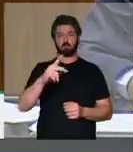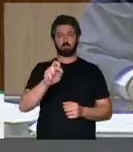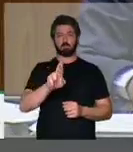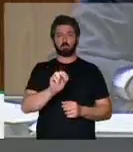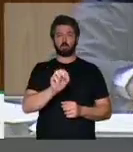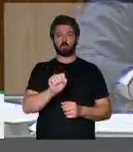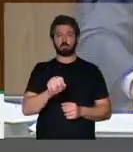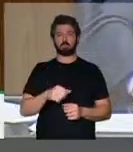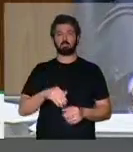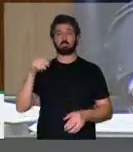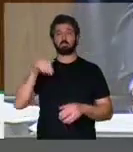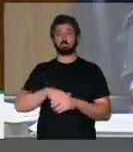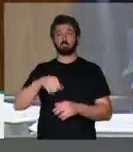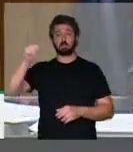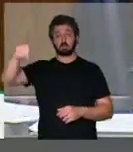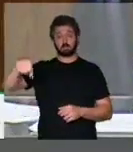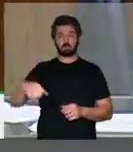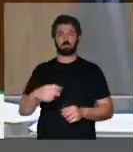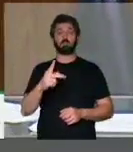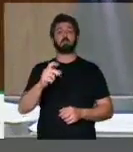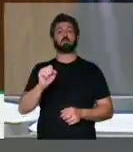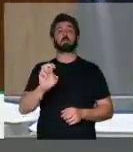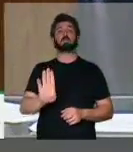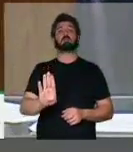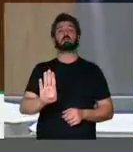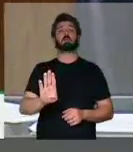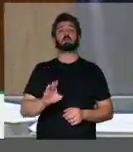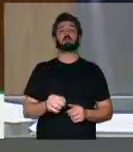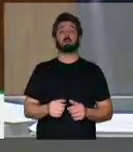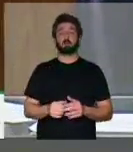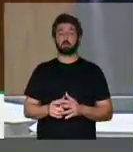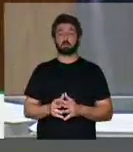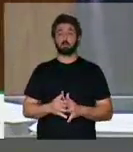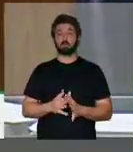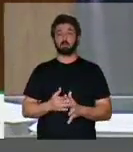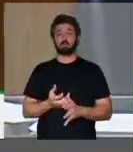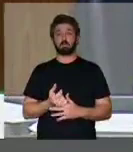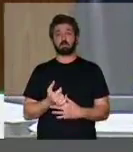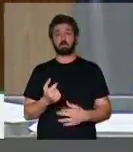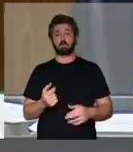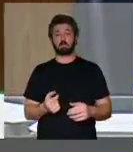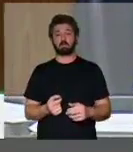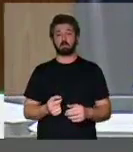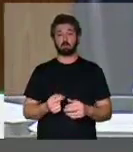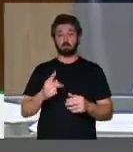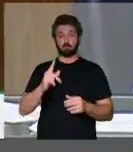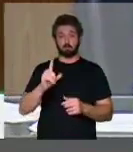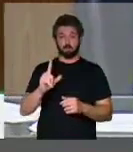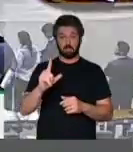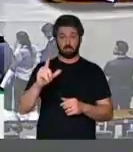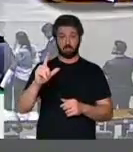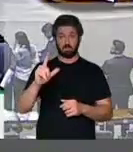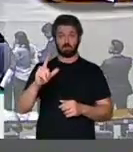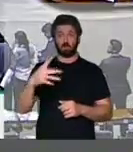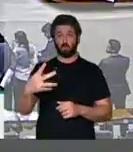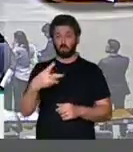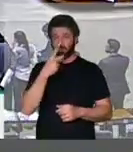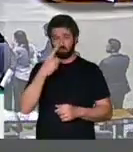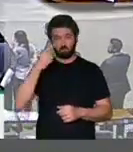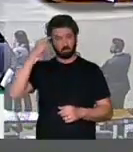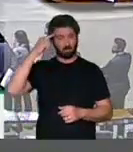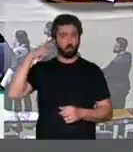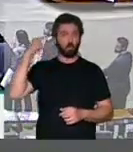PTB vota sim senhor presidente, vota sim PSB de bola Senhor presidente, esse PLN4 revela a